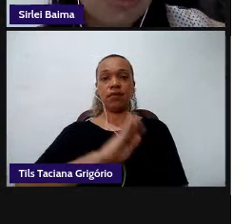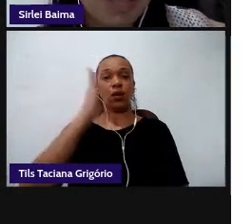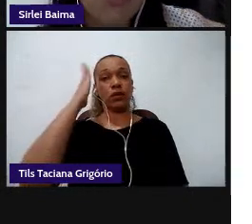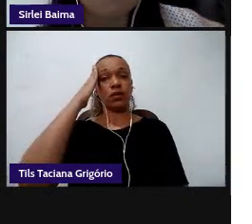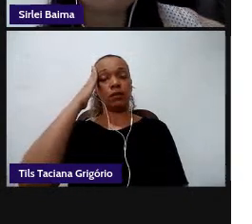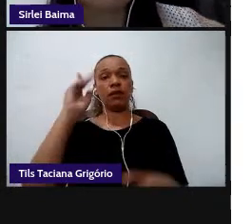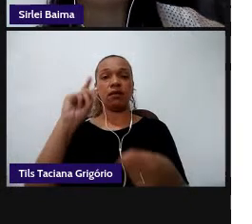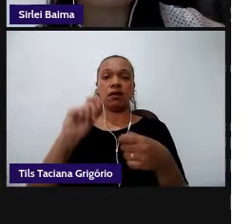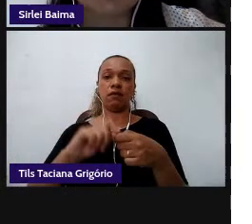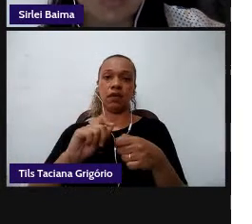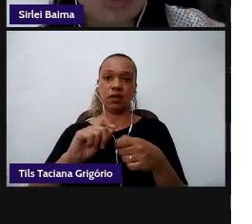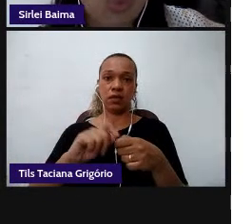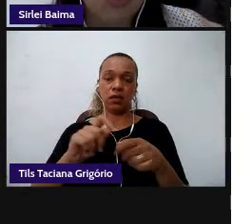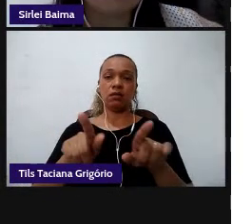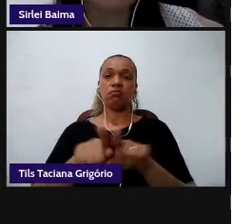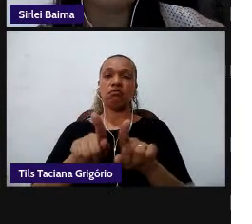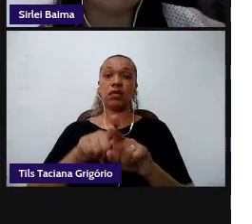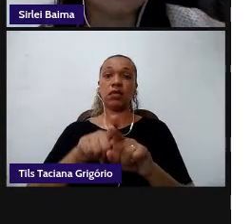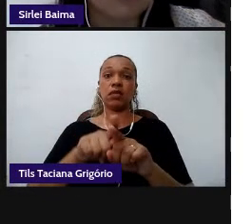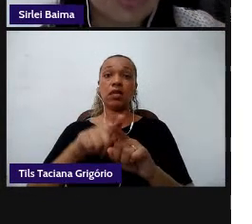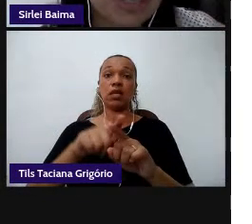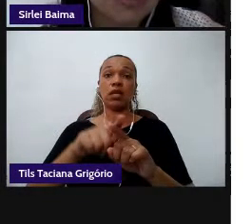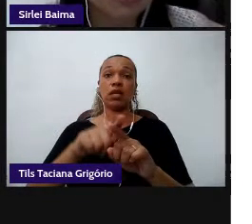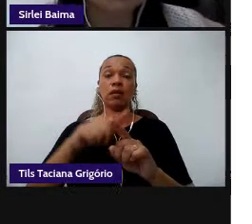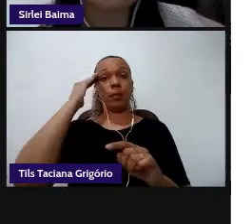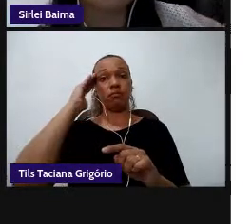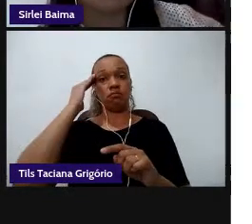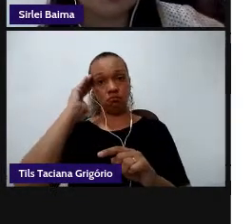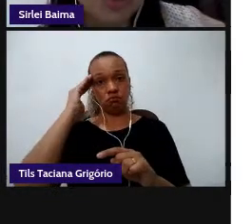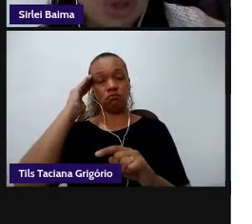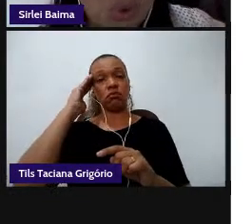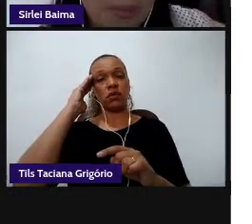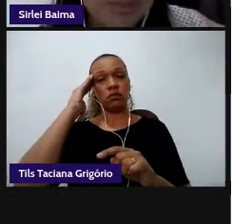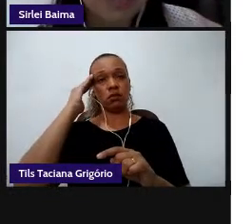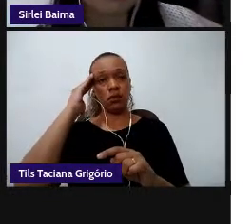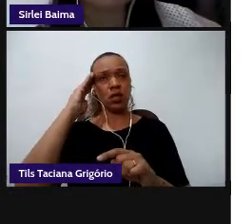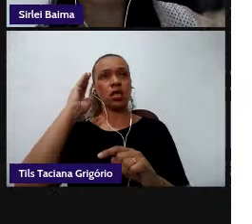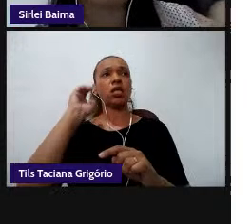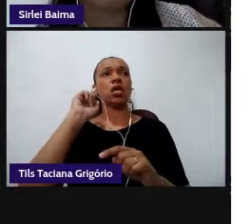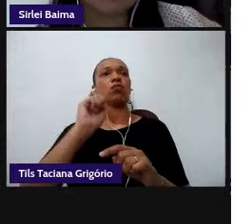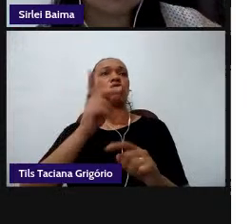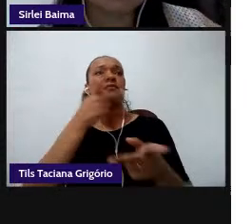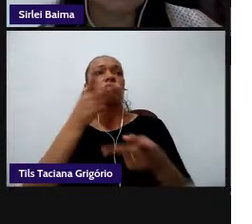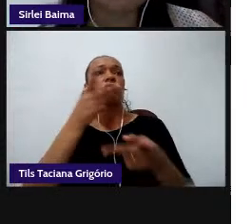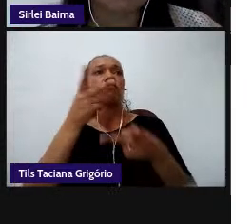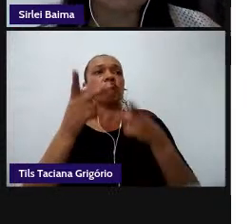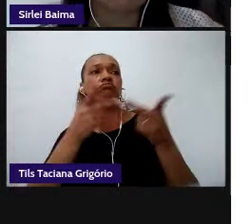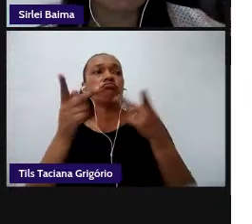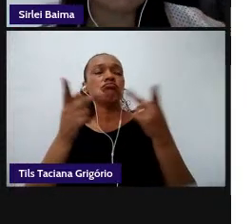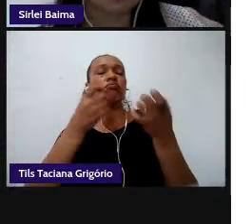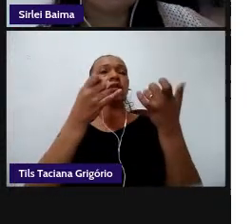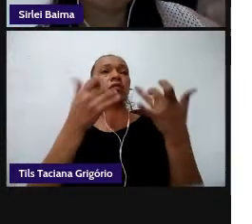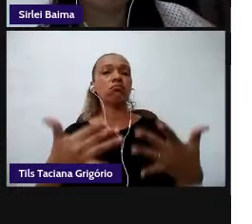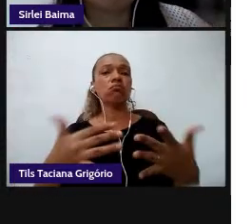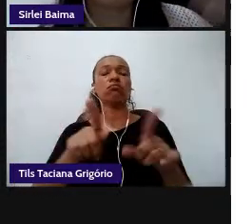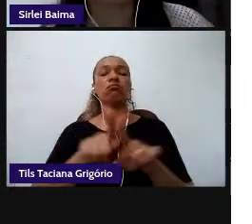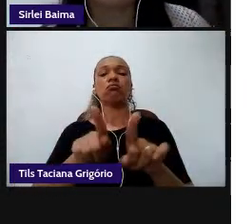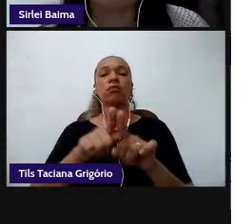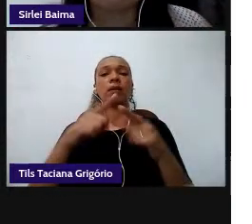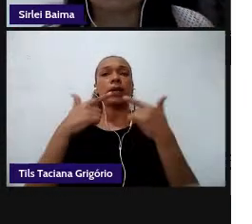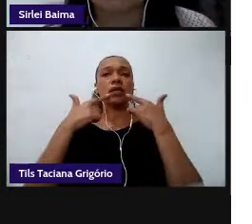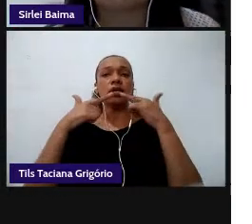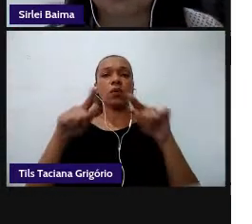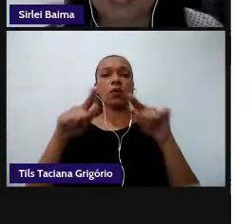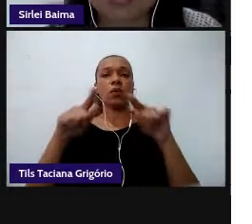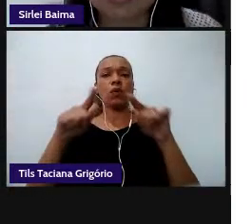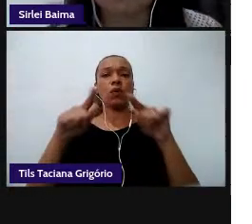âmbito da compreensão compreender o que está sendo dito compreender essas múltiplas linguagens vou para o